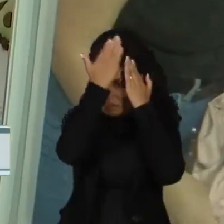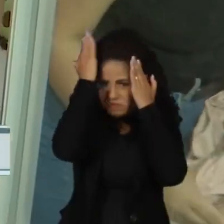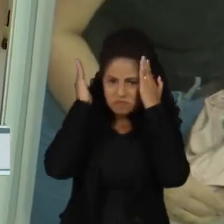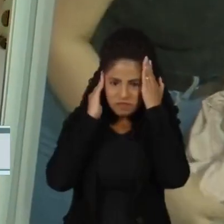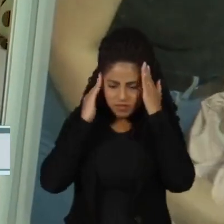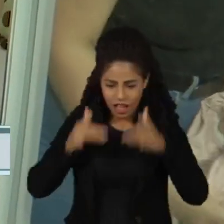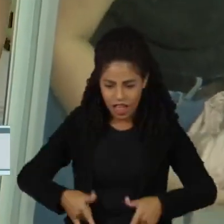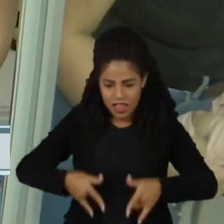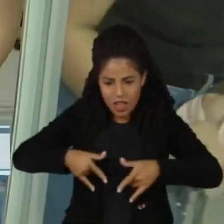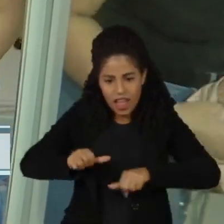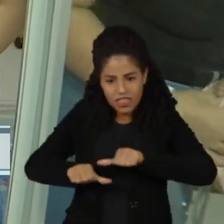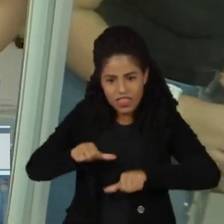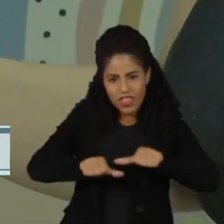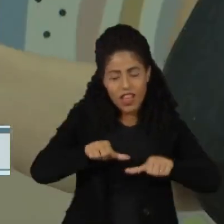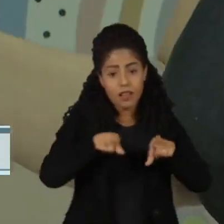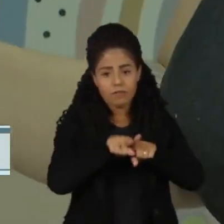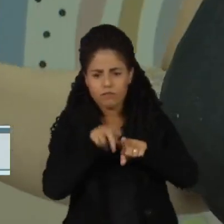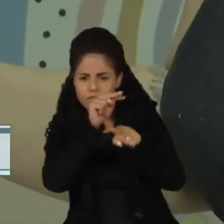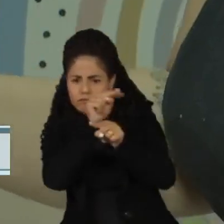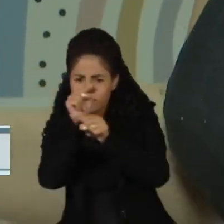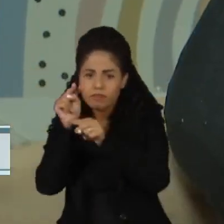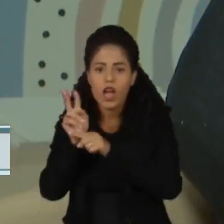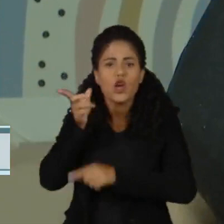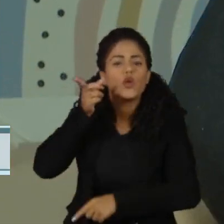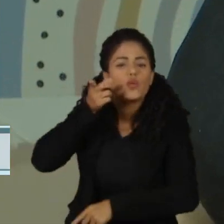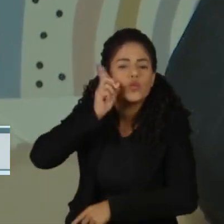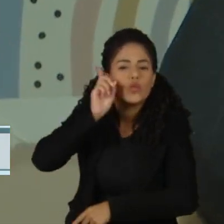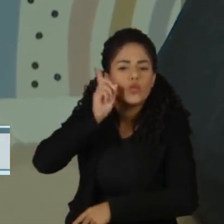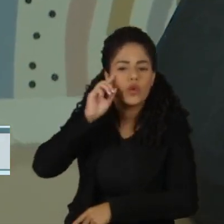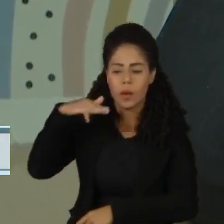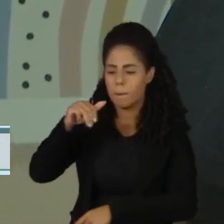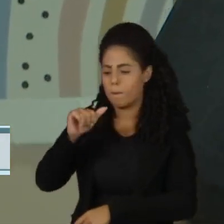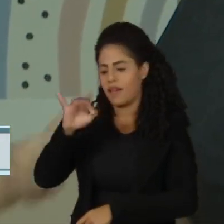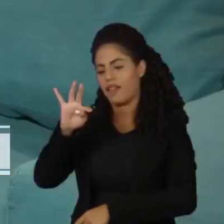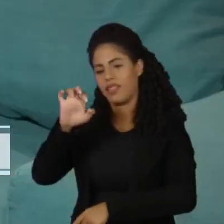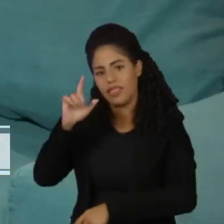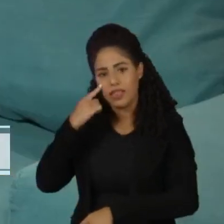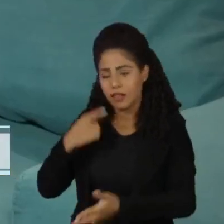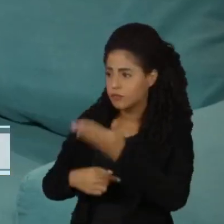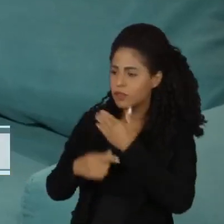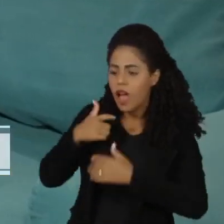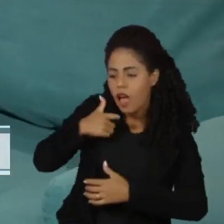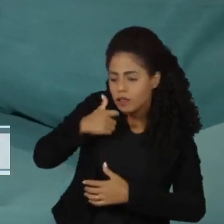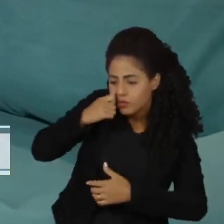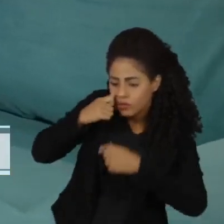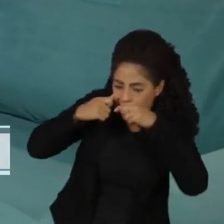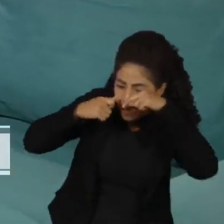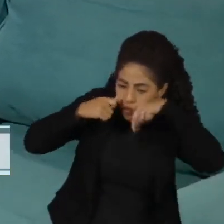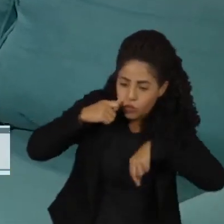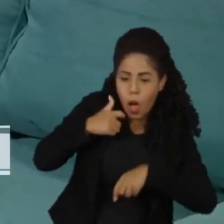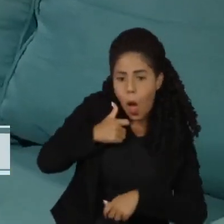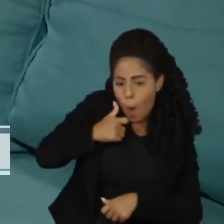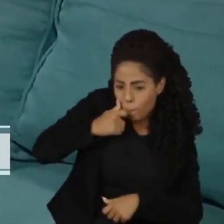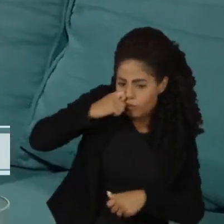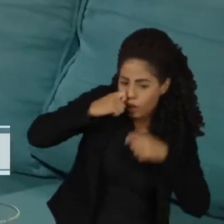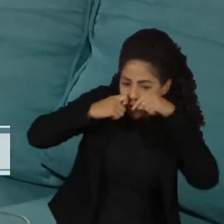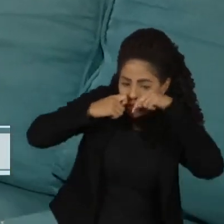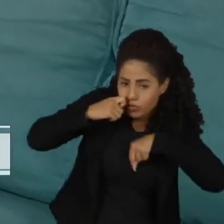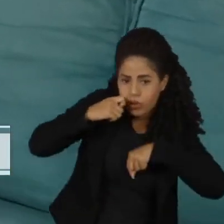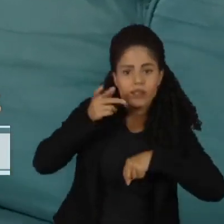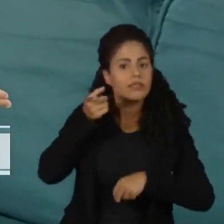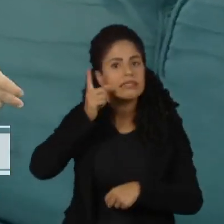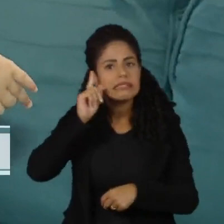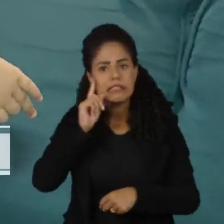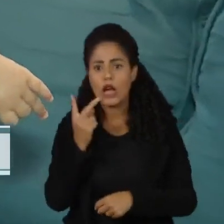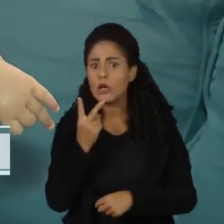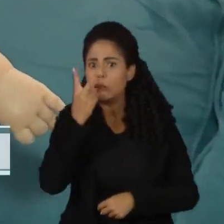trocar fralda. Além desses cuidados, a rotina diária com o Maitê inclui a lavagem nasal. Hábito que se tornou frequente depois de